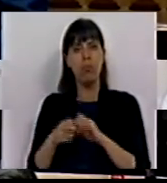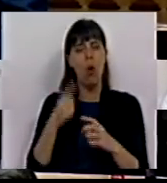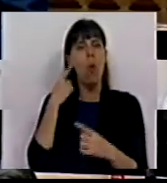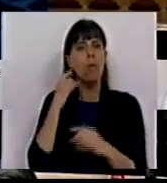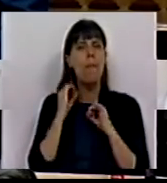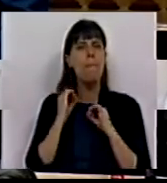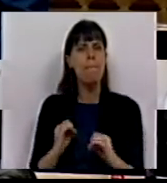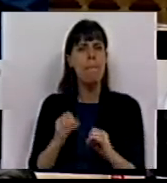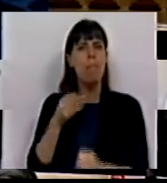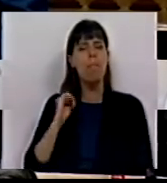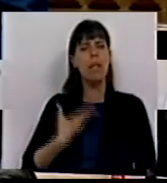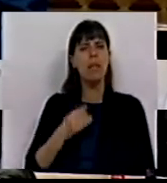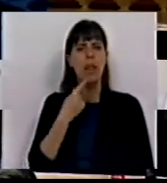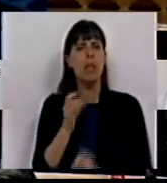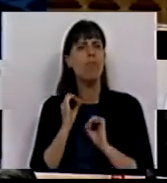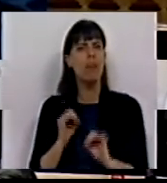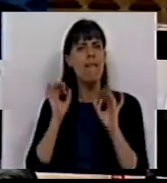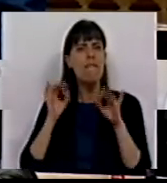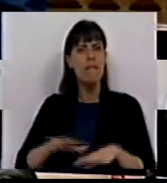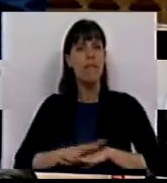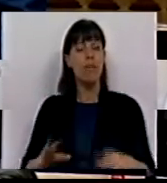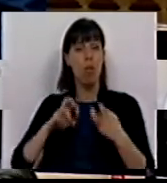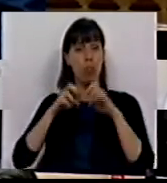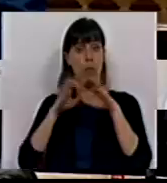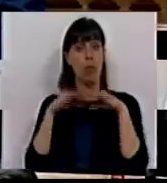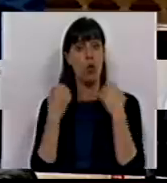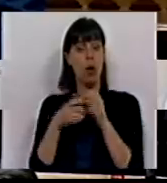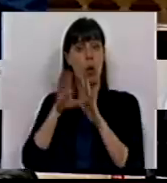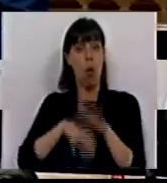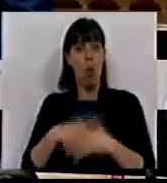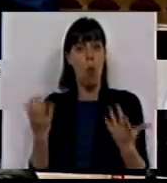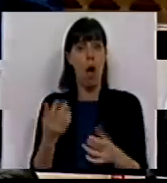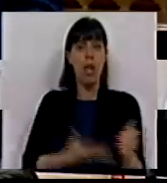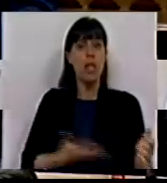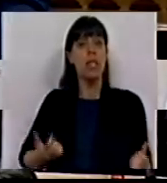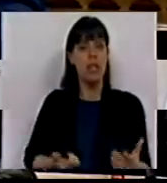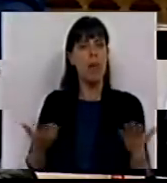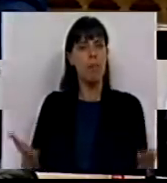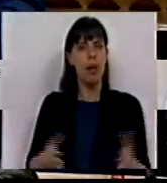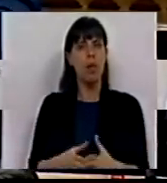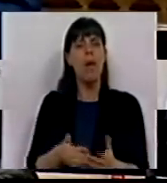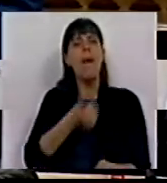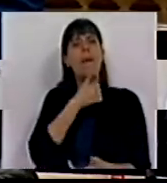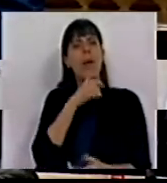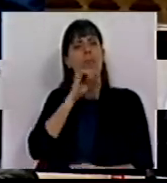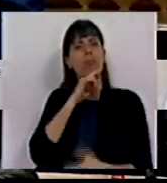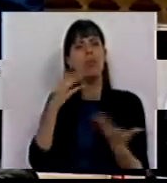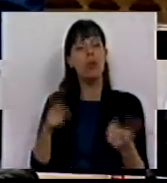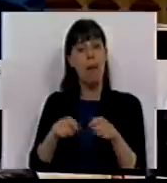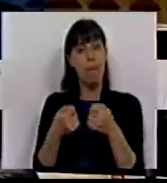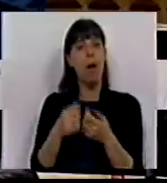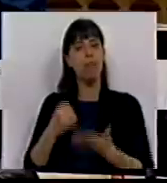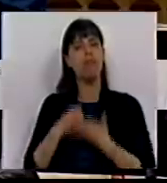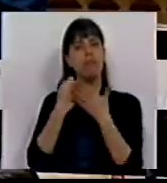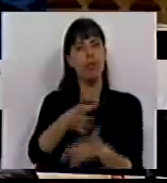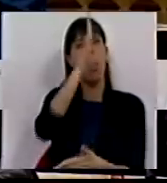houve uma única palavra de PSD e CDS para pôr fim ao flagelo social da precariedade e do desemprego. Como é possível os partidos